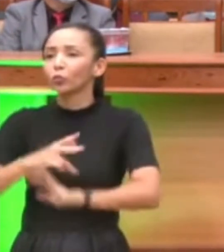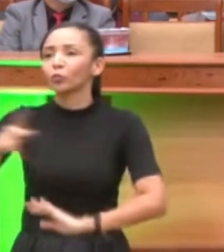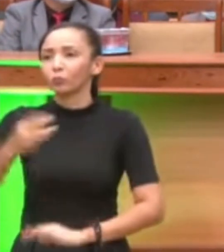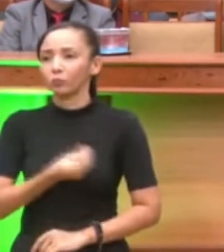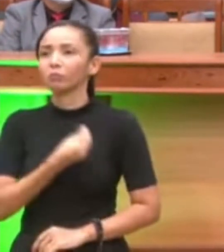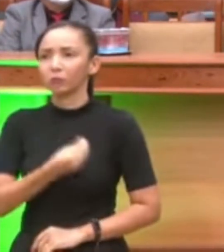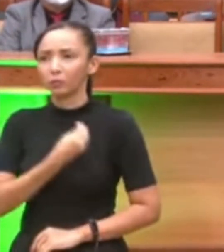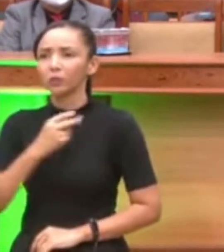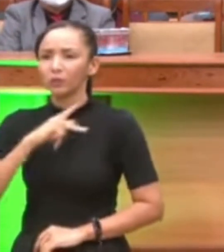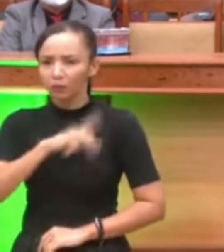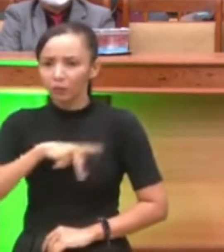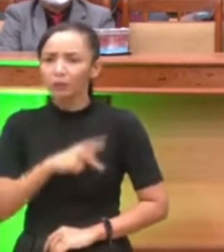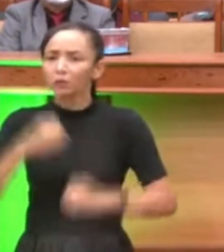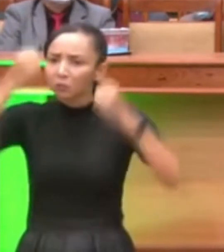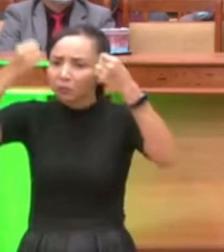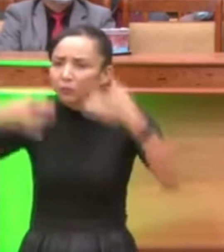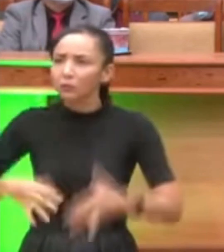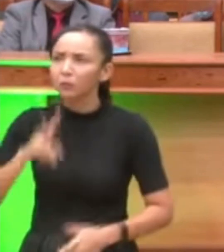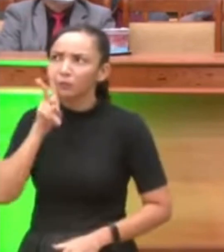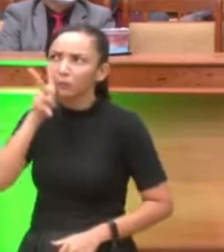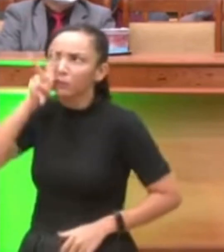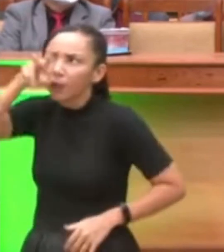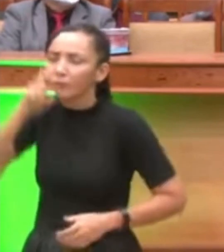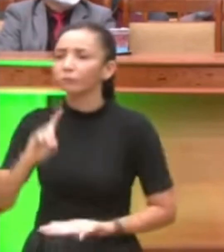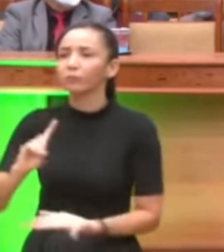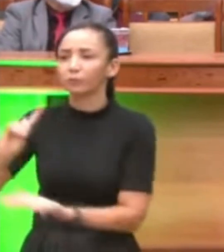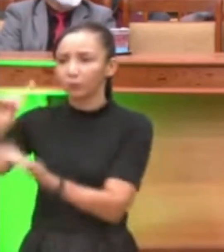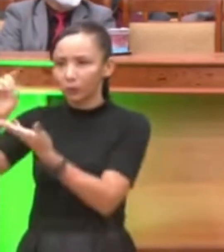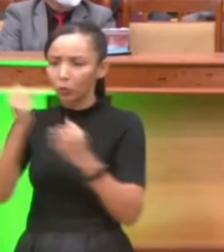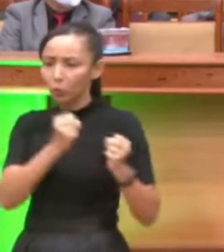fortalecei-vos no Senhor e na força do céu poder diabo anda Obrigado.